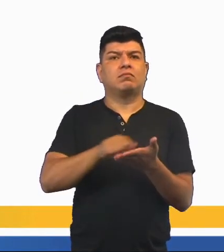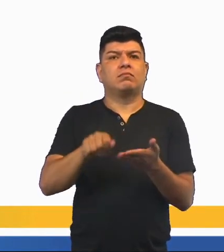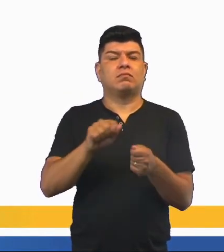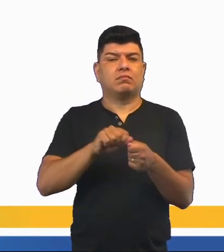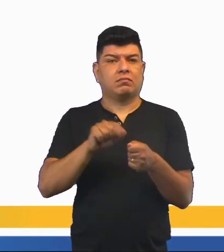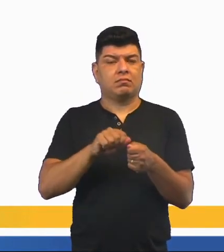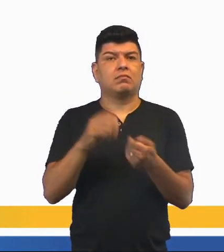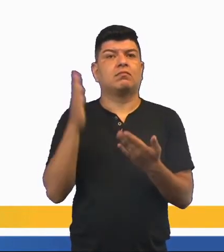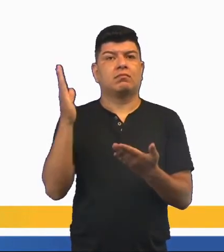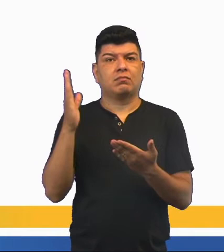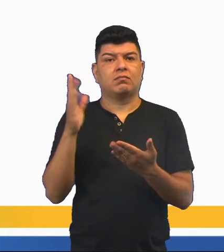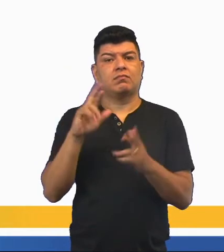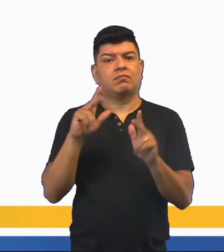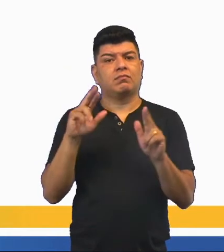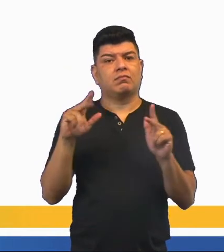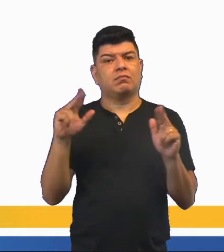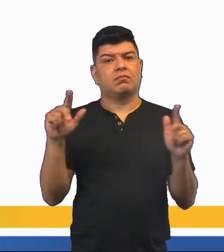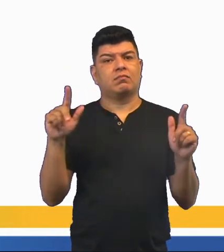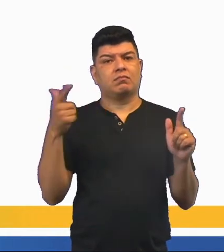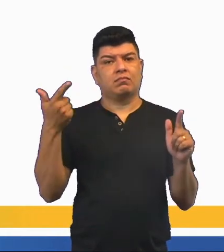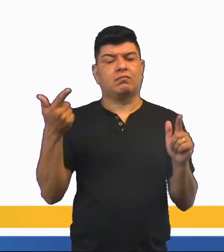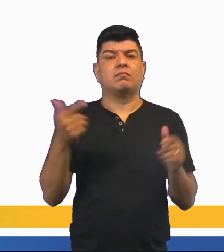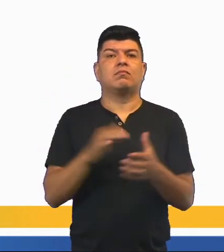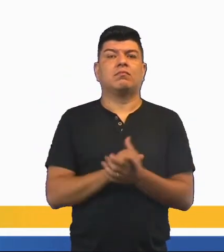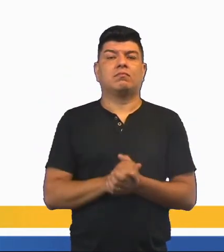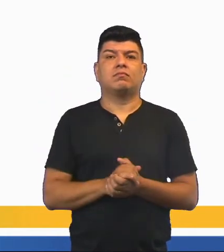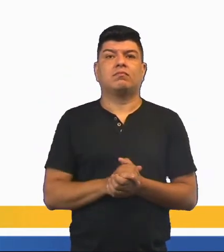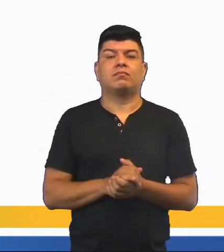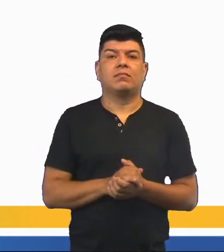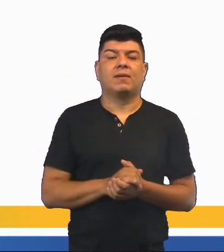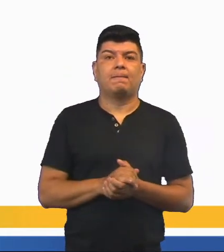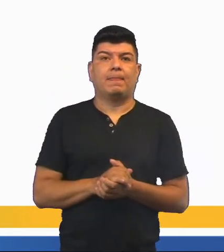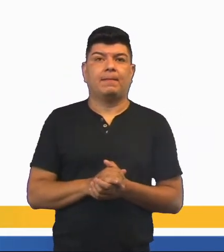faziam. Bem diferentes uma da outra, não é?